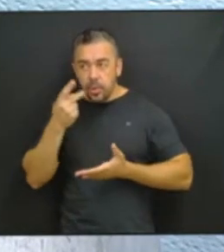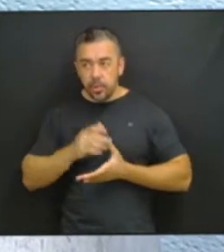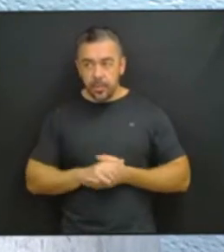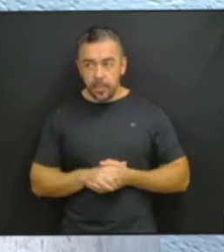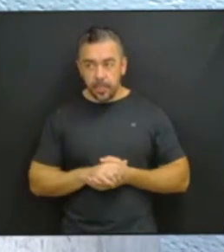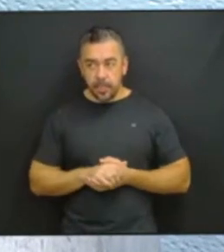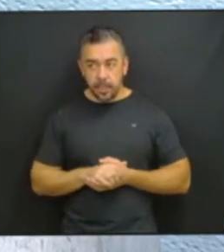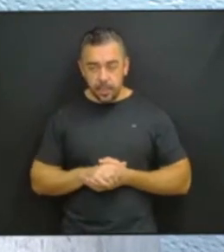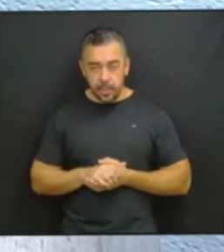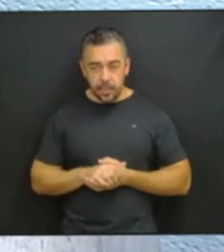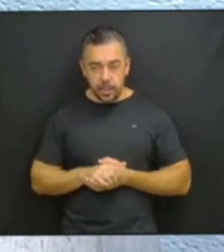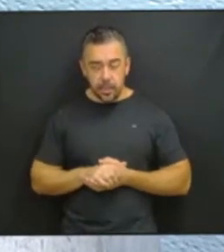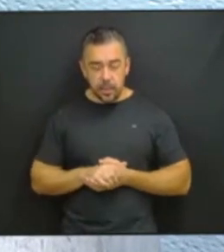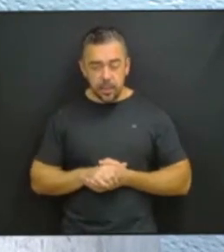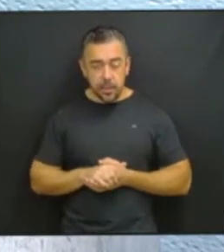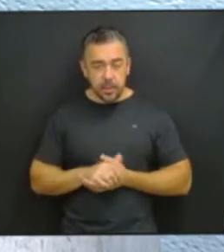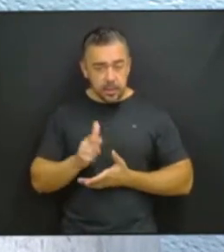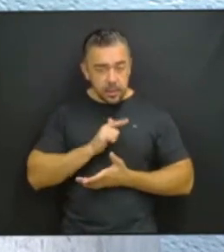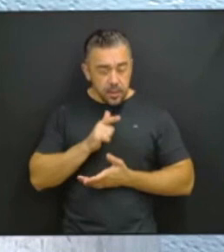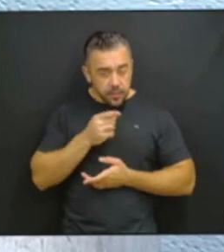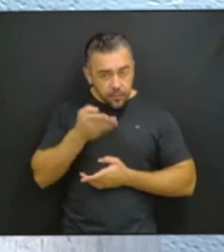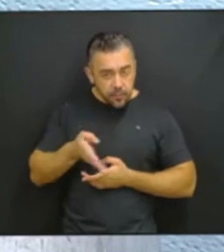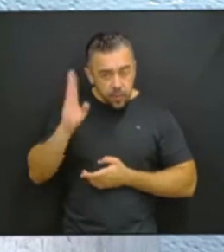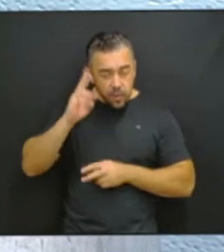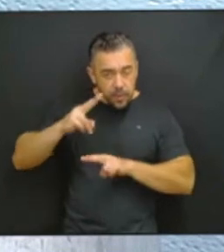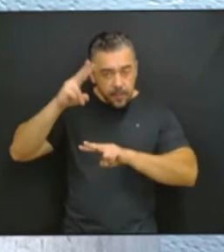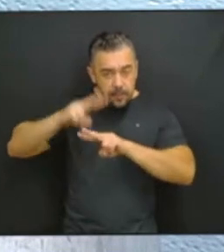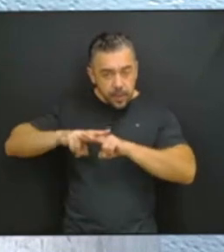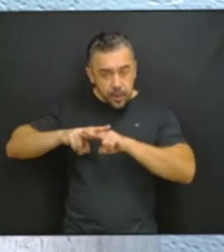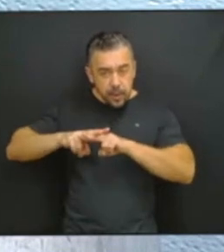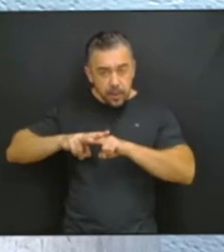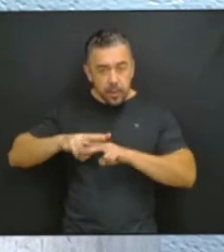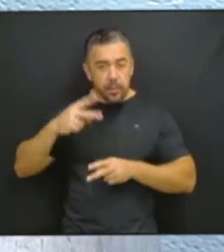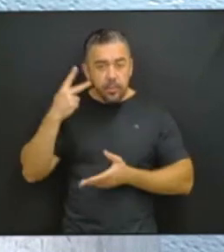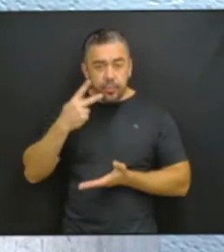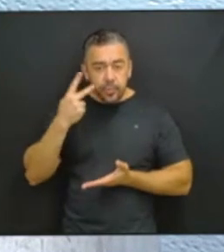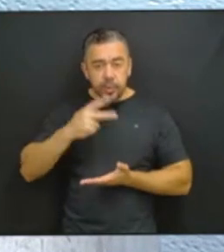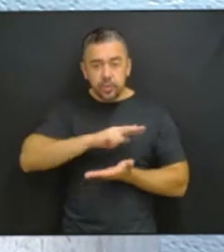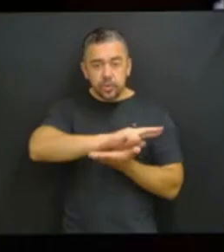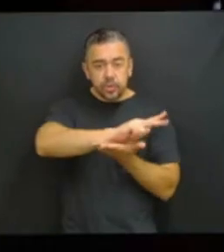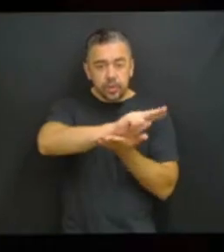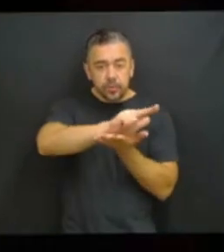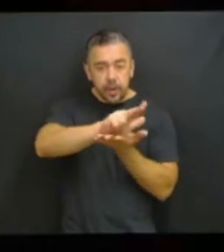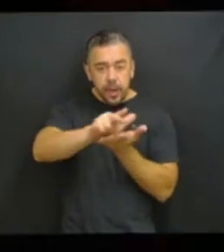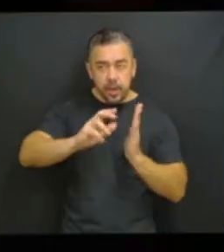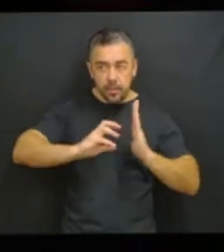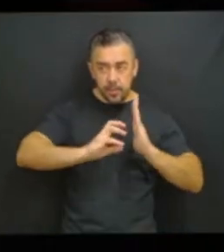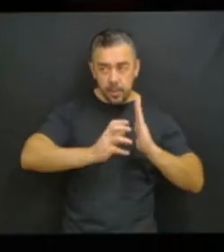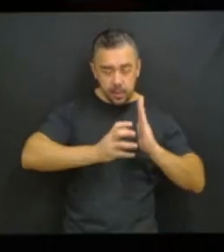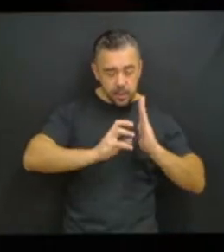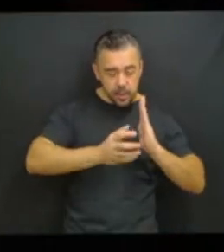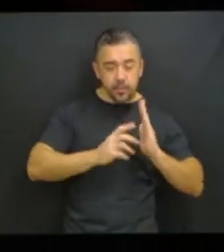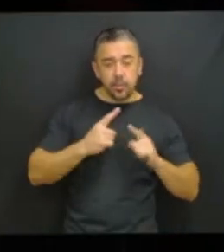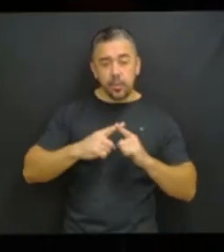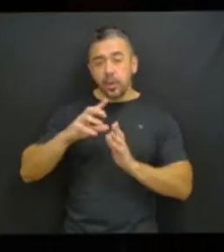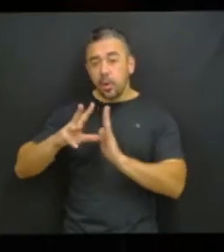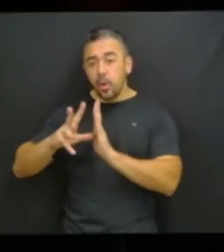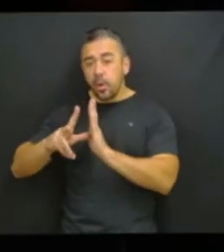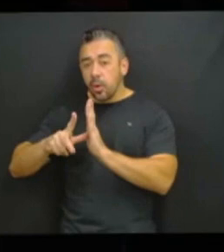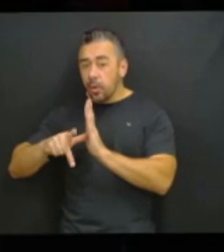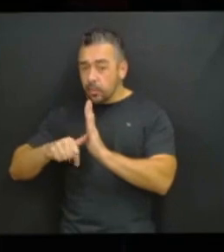Foram levados à cadeia políticos de diferentes partidos, porque roubaram,